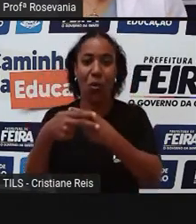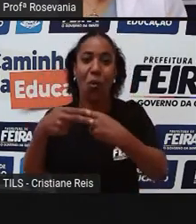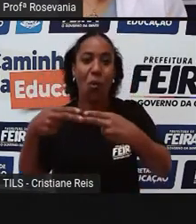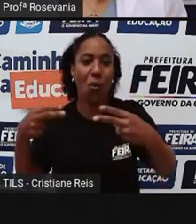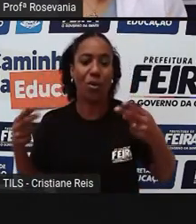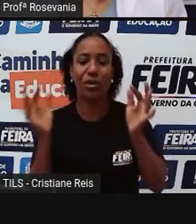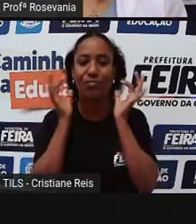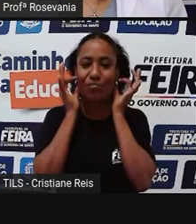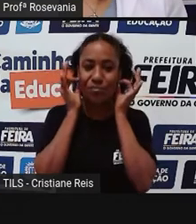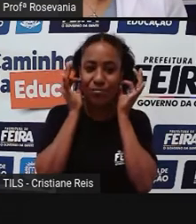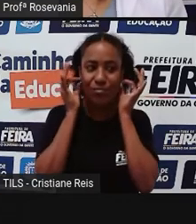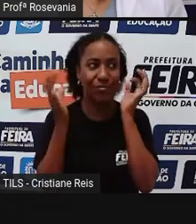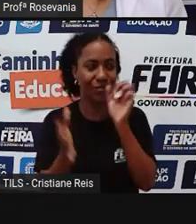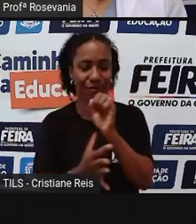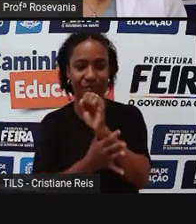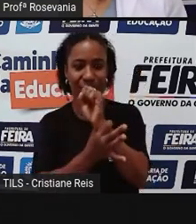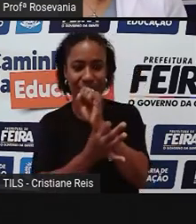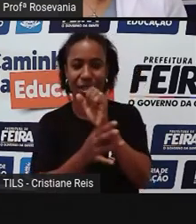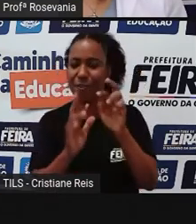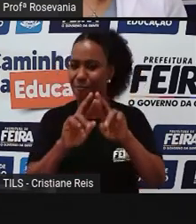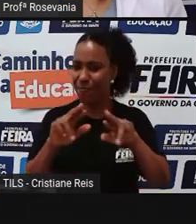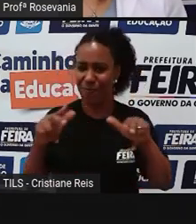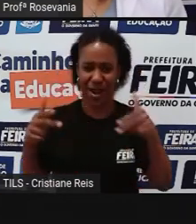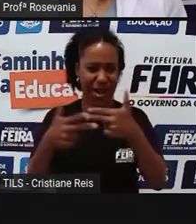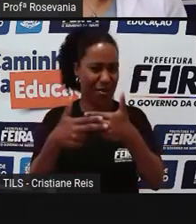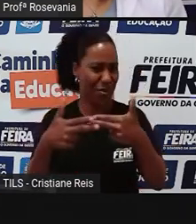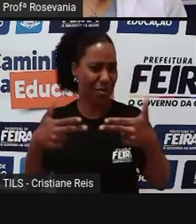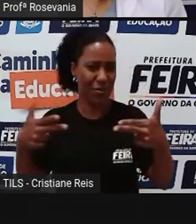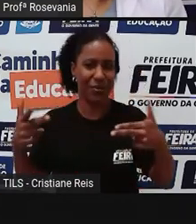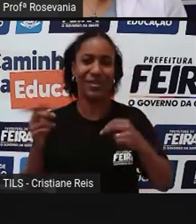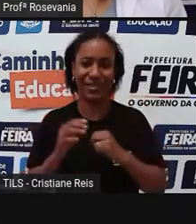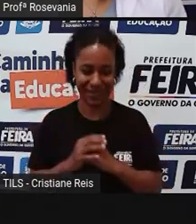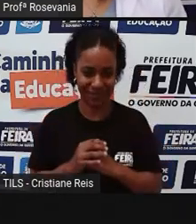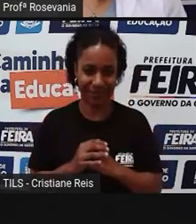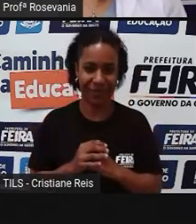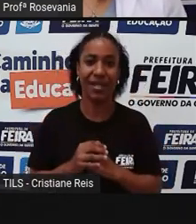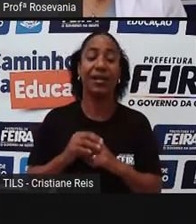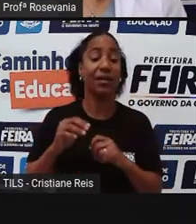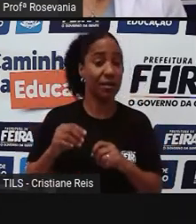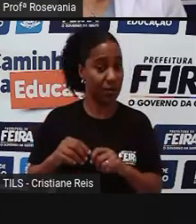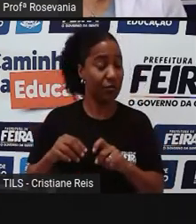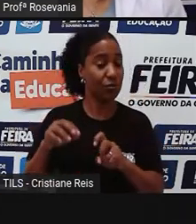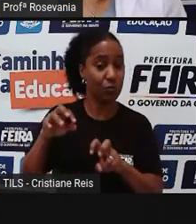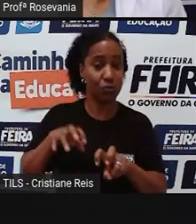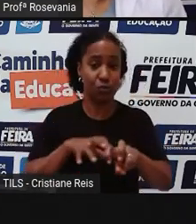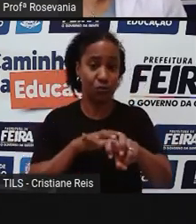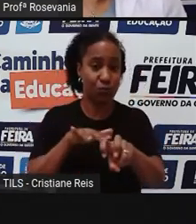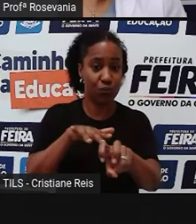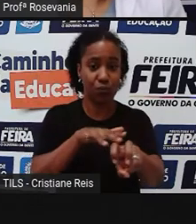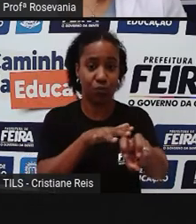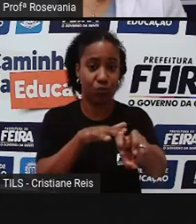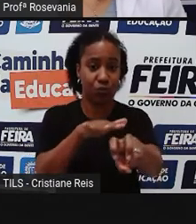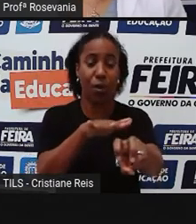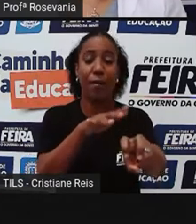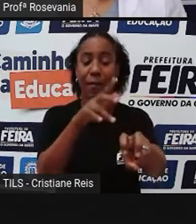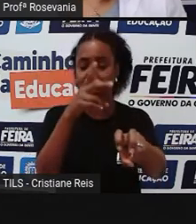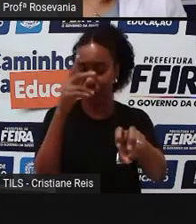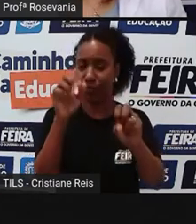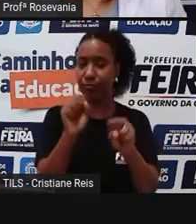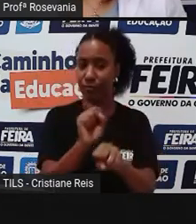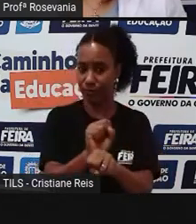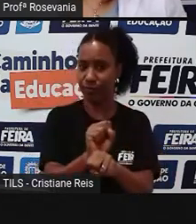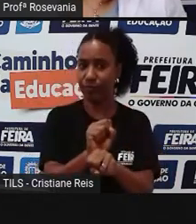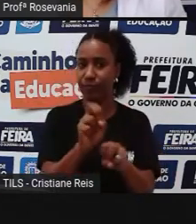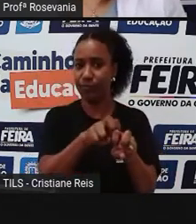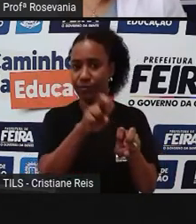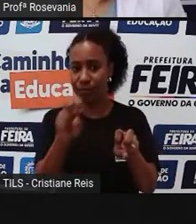eles recebiam esses gases que os tropeiros traziam, tinha um lugar de alojamento lá atrás, comprava também parte dessas mercadorias e eles